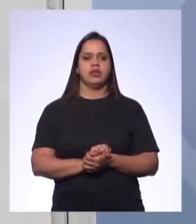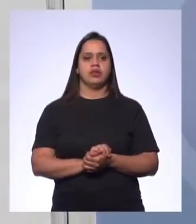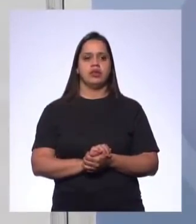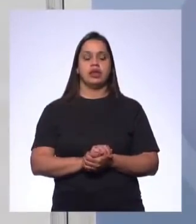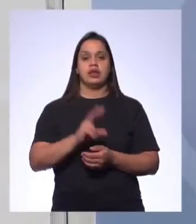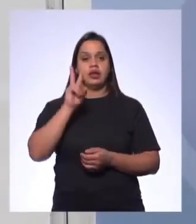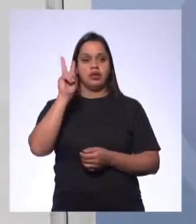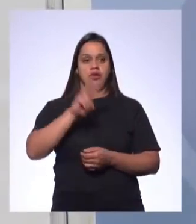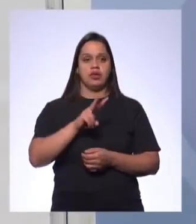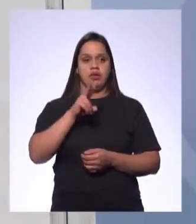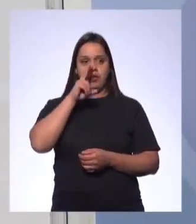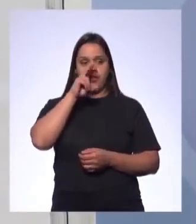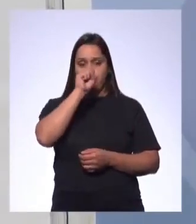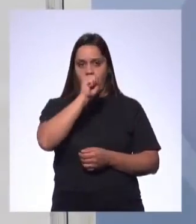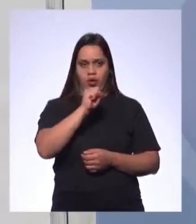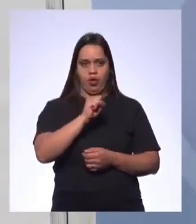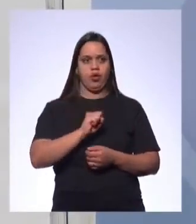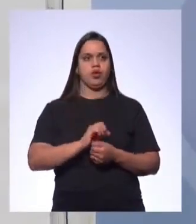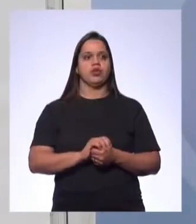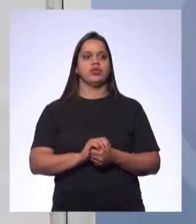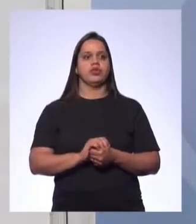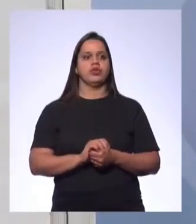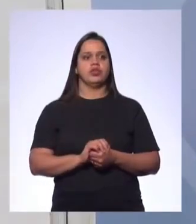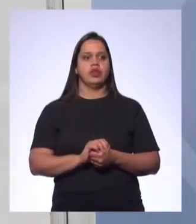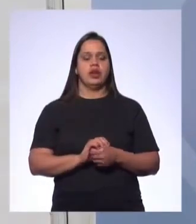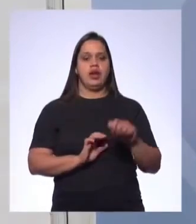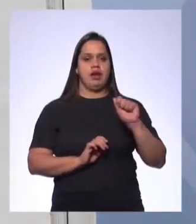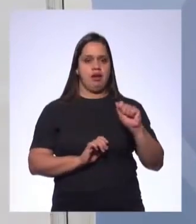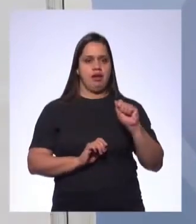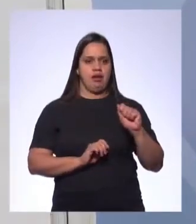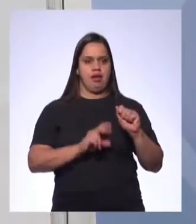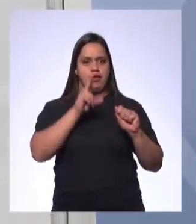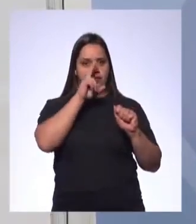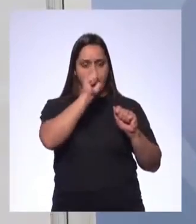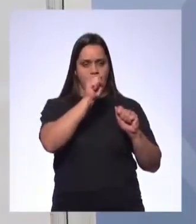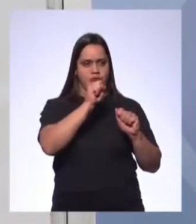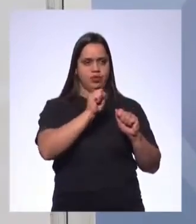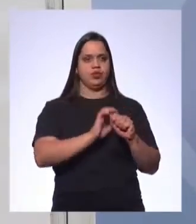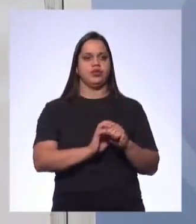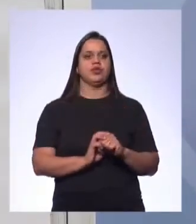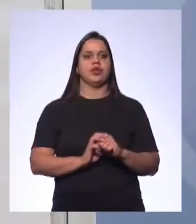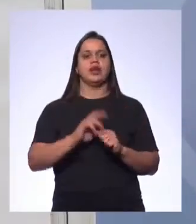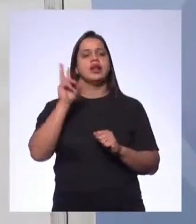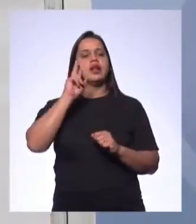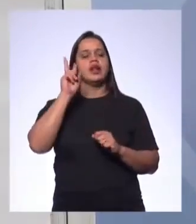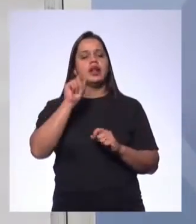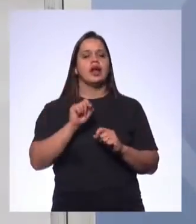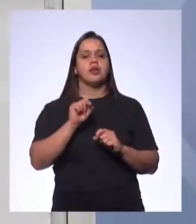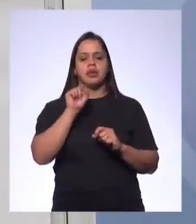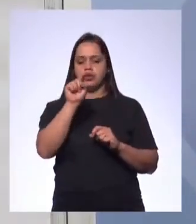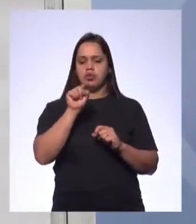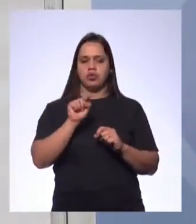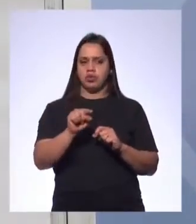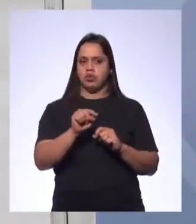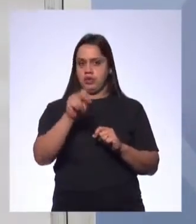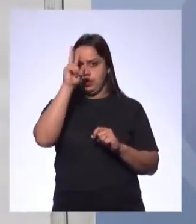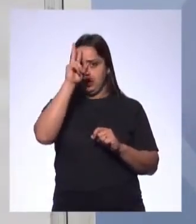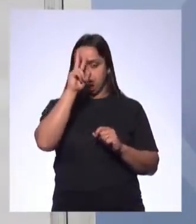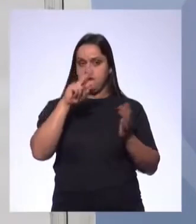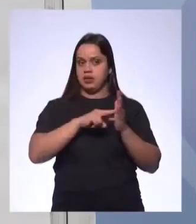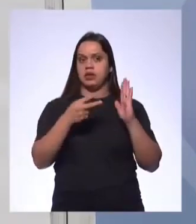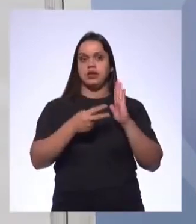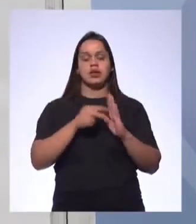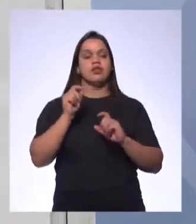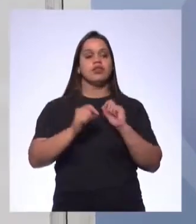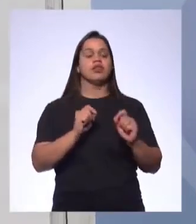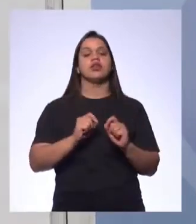forte, tá? É aonde? É essa daqui, ó. É a primeira, tá bom? Lembra dos dois pontos, que significa